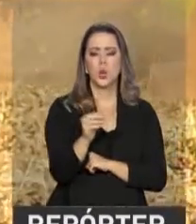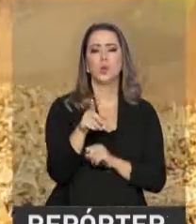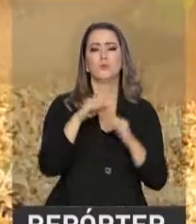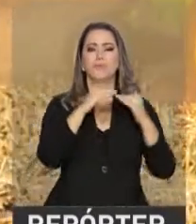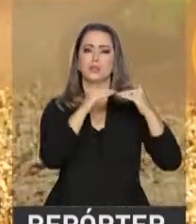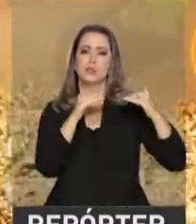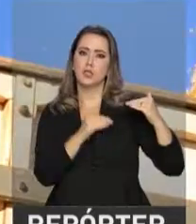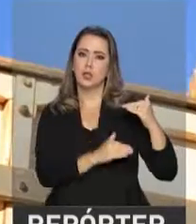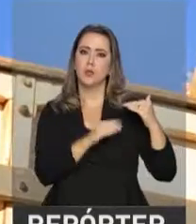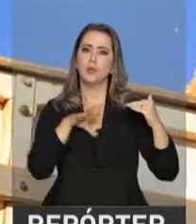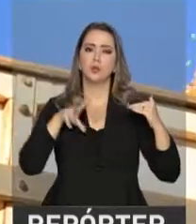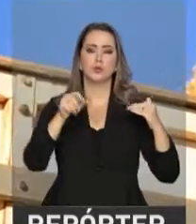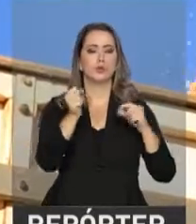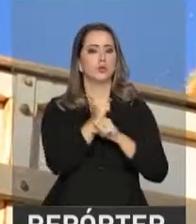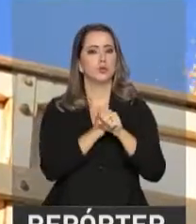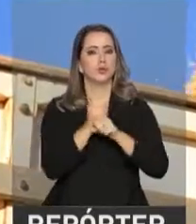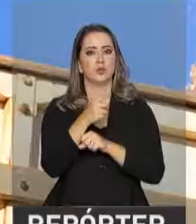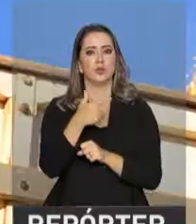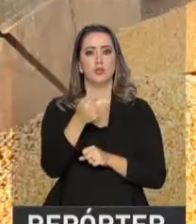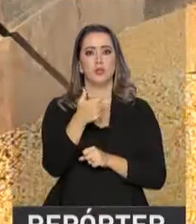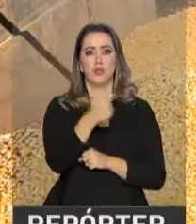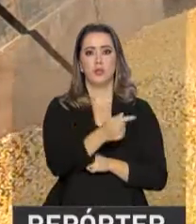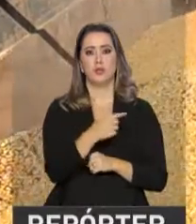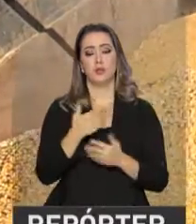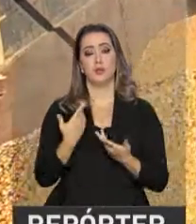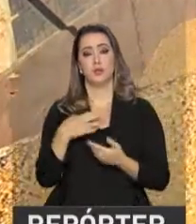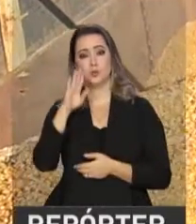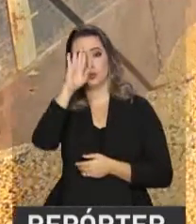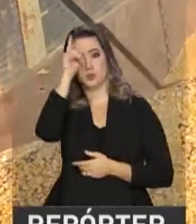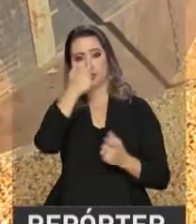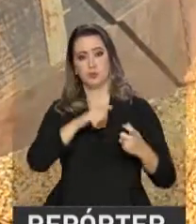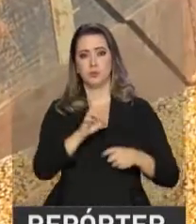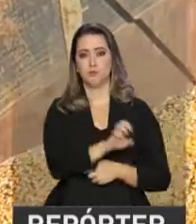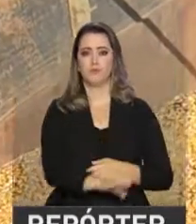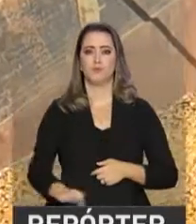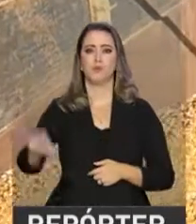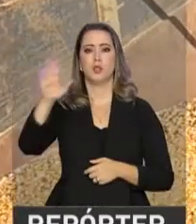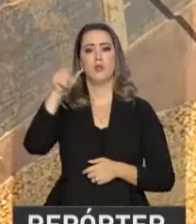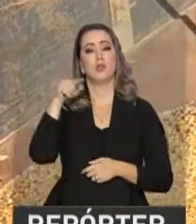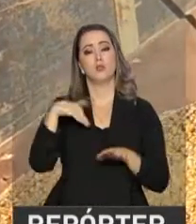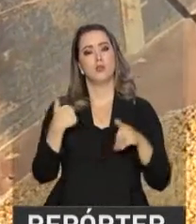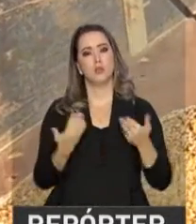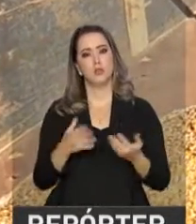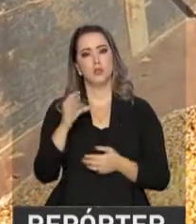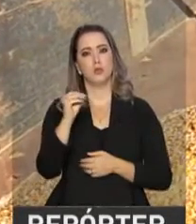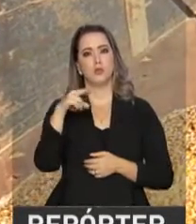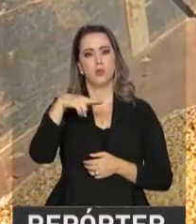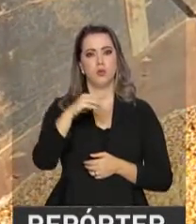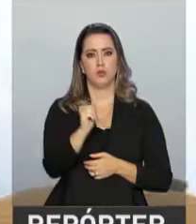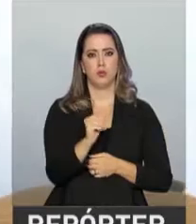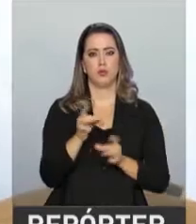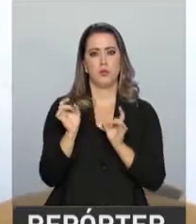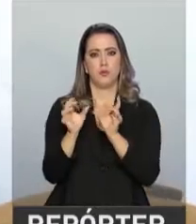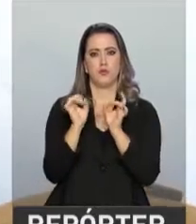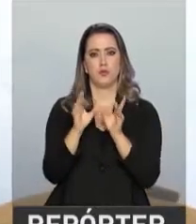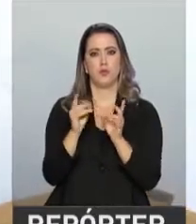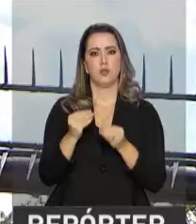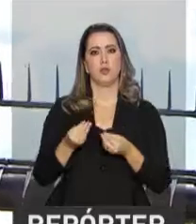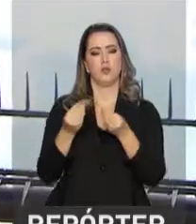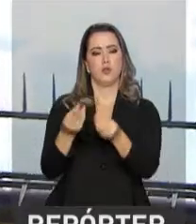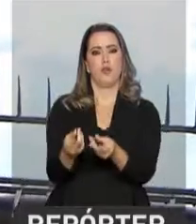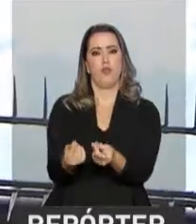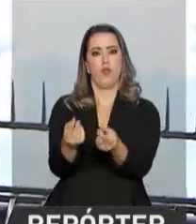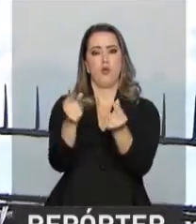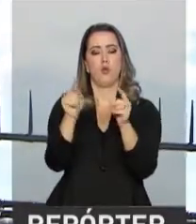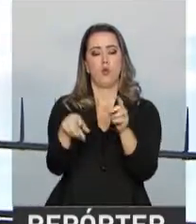oficial durante todo o ano de 2017 nos principais estados produtores. Por isso, a Conab fez os leilões garantindo